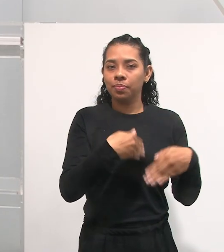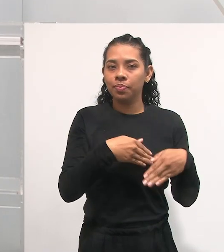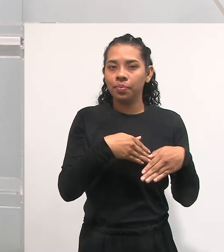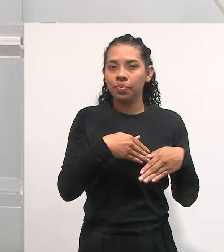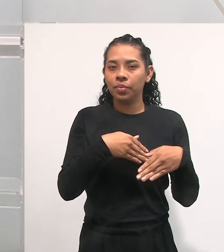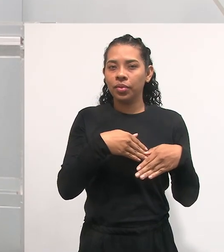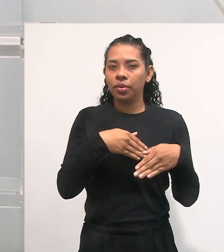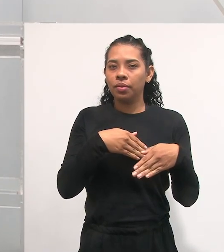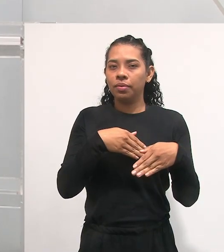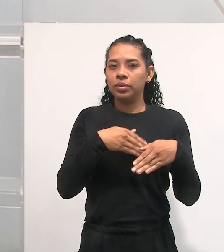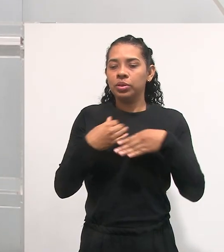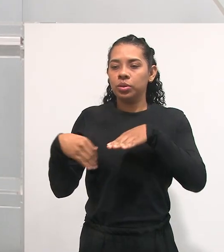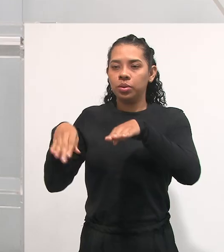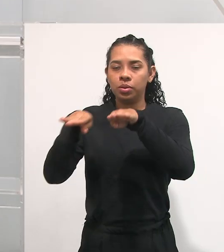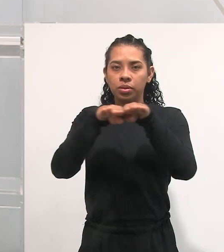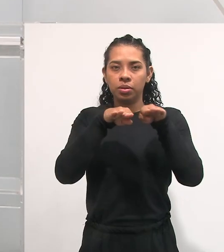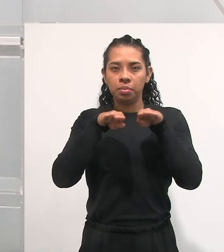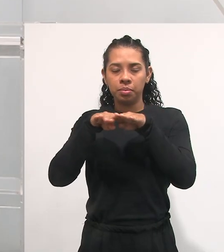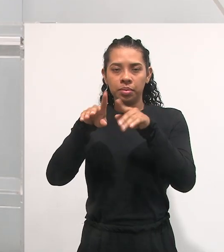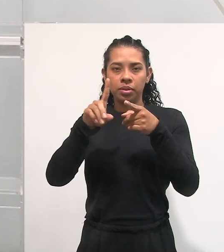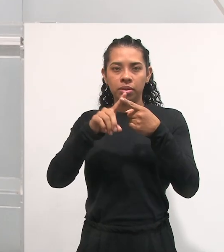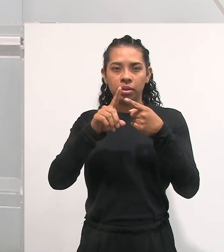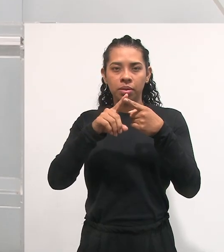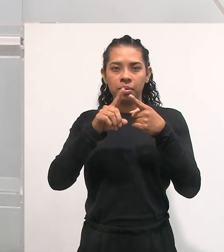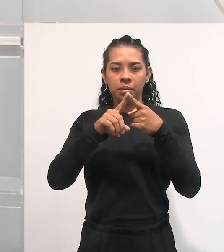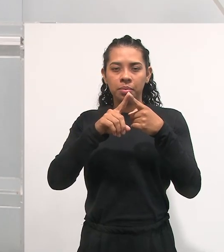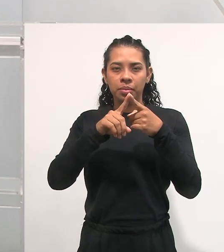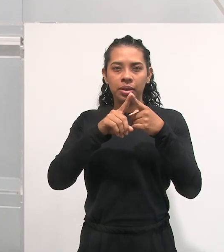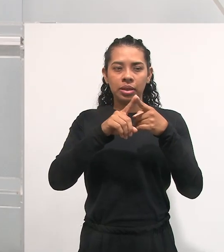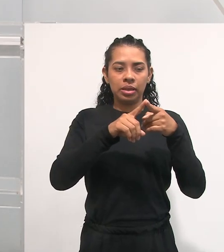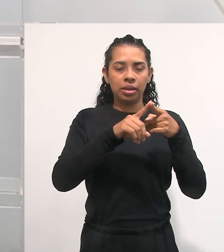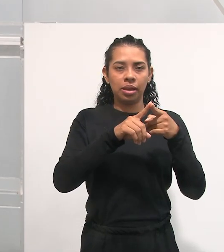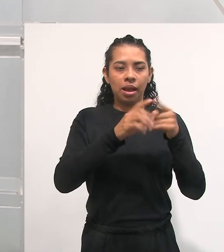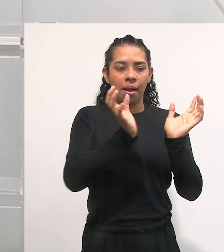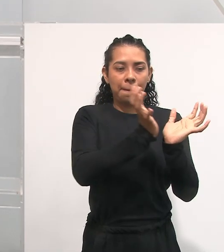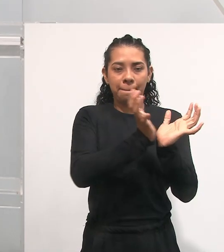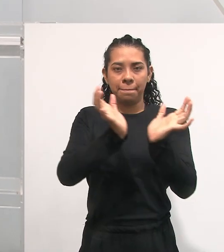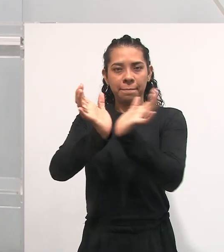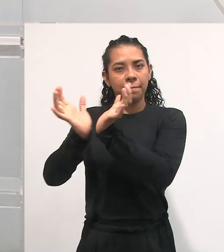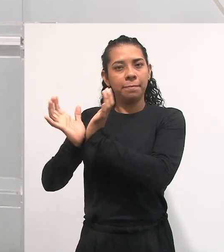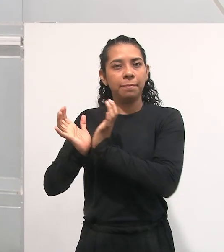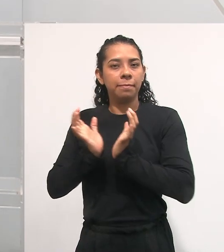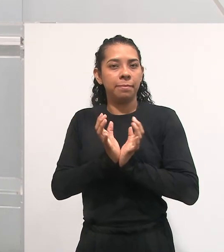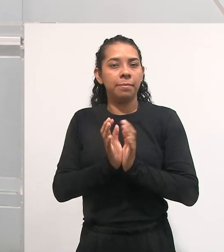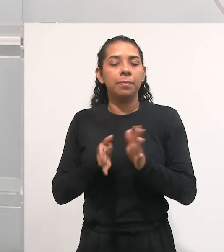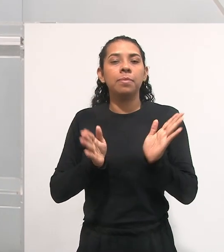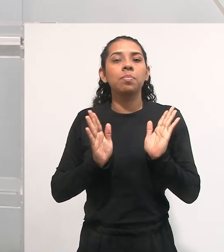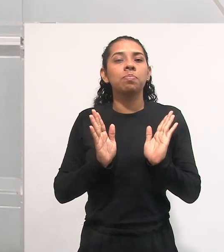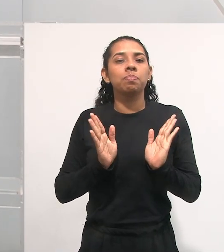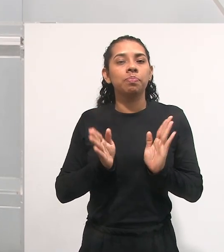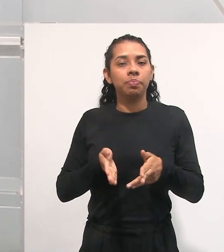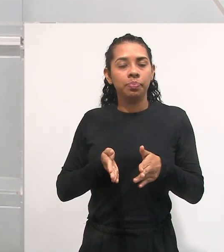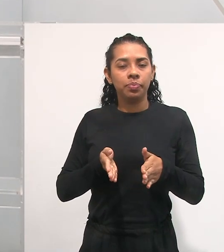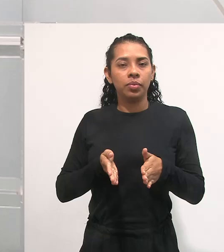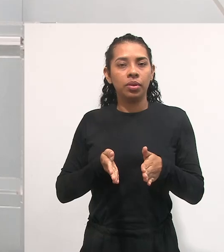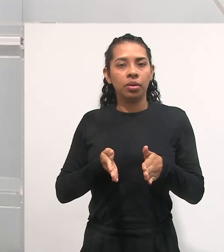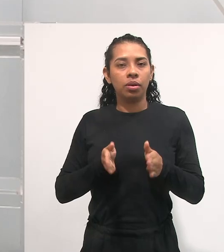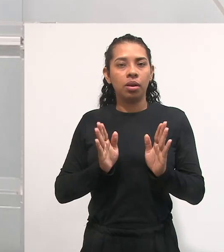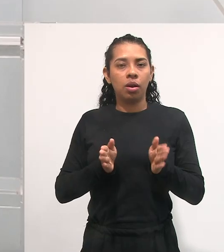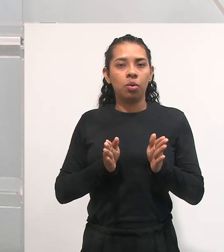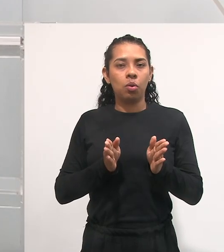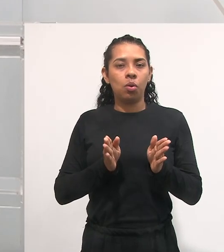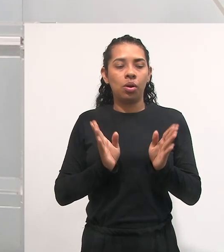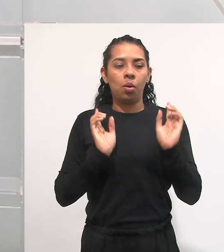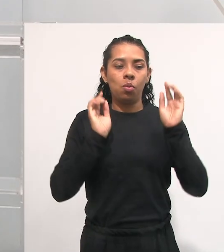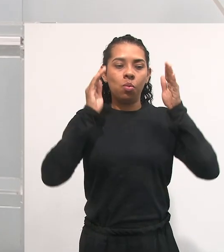avaliação enquanto instrumento de medir, de classificar, está posto, positivado,